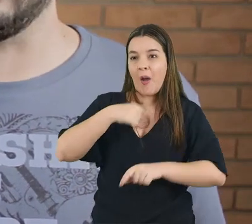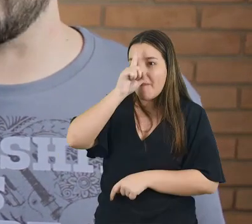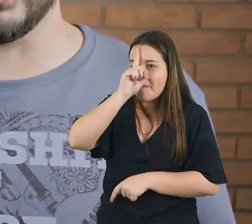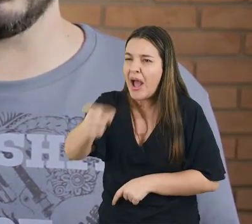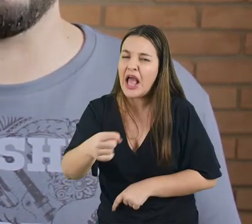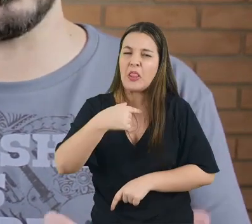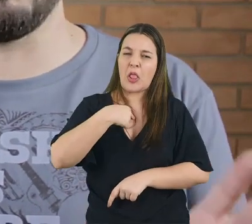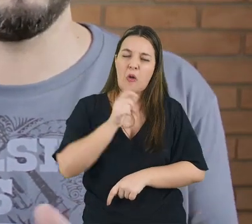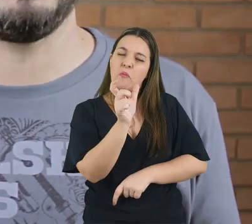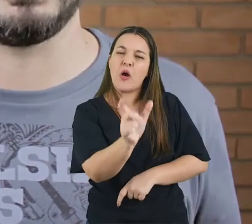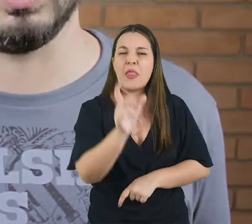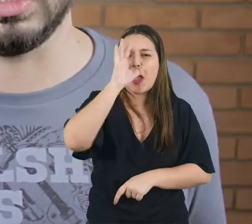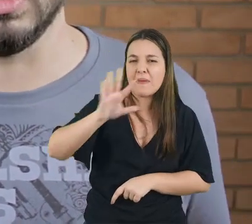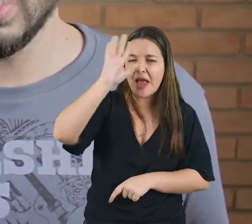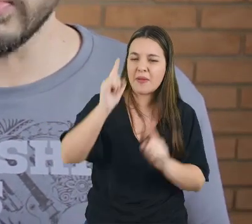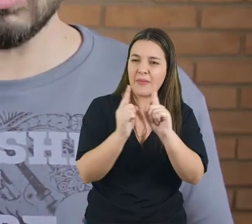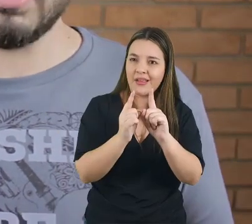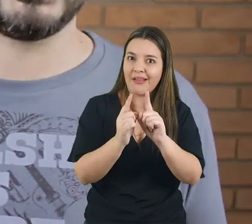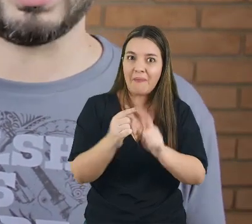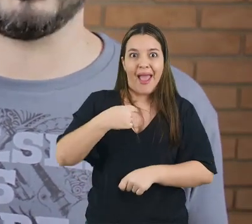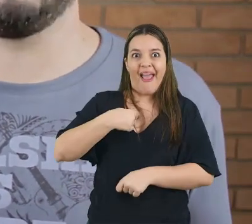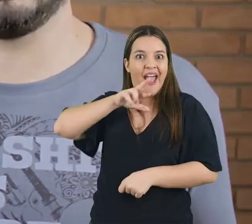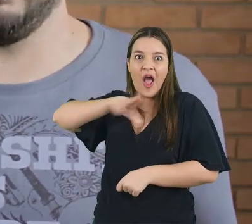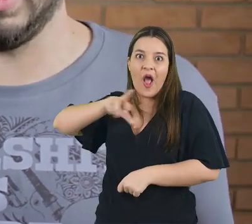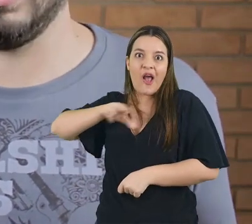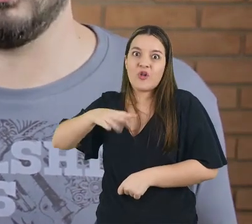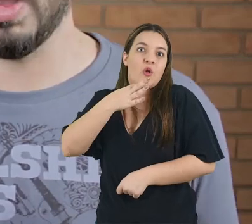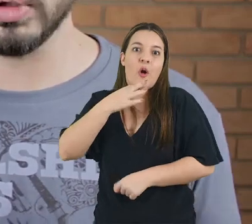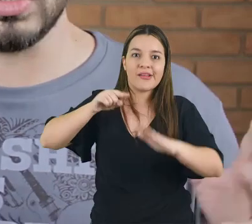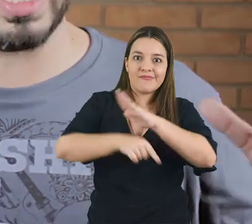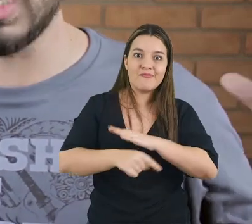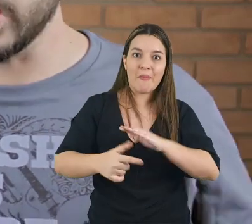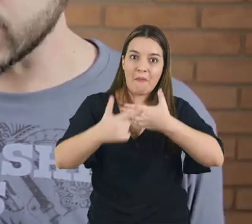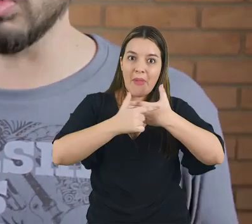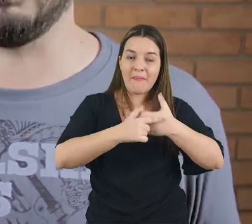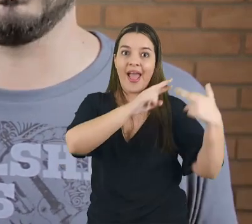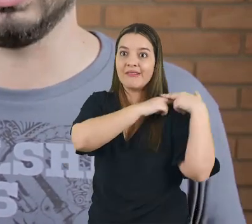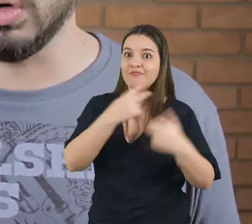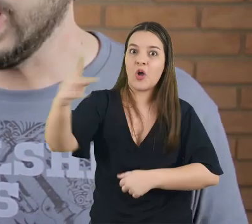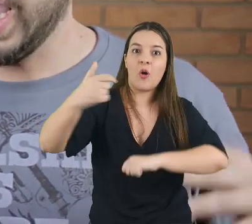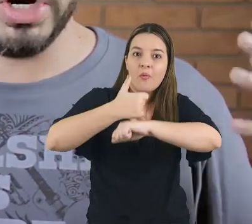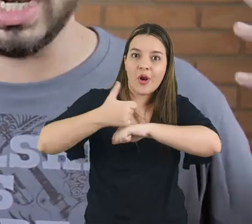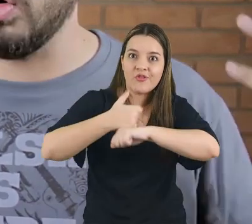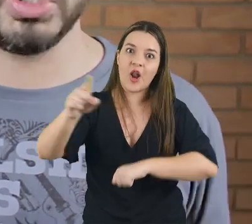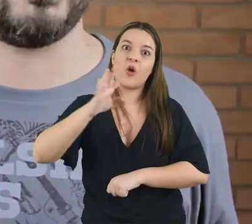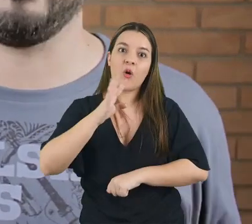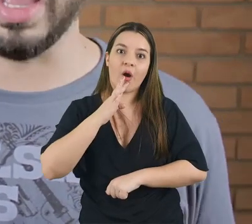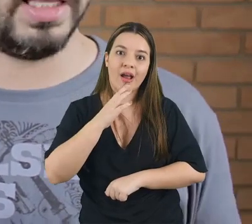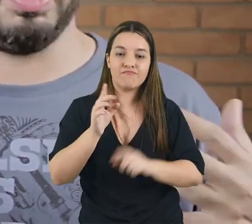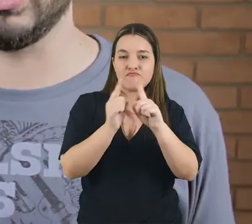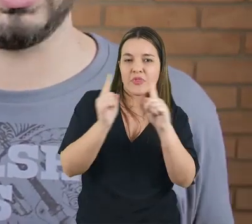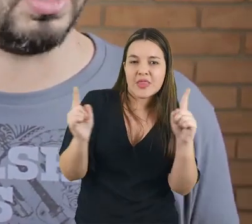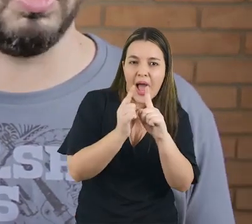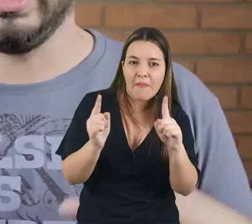então, senhor designer, eu estava imaginando fazer um botão pequeno aqui. Não, você não tem que imaginar fazer um botão pequeno. O papel do designer é imaginar o tamanho do botão, é imaginar onde que